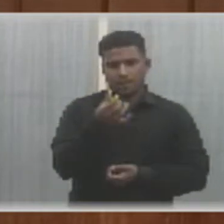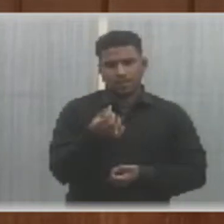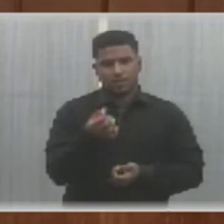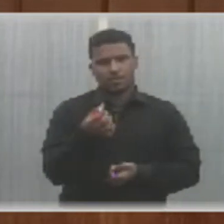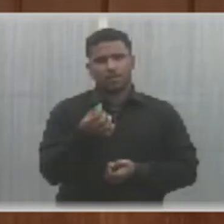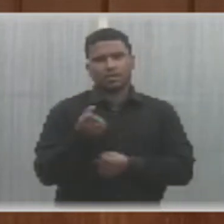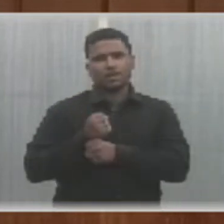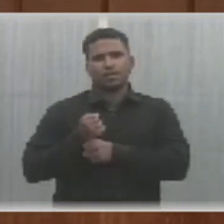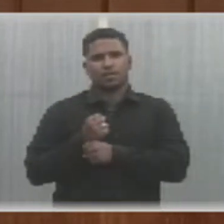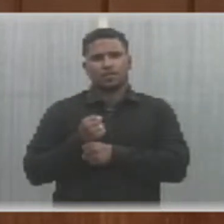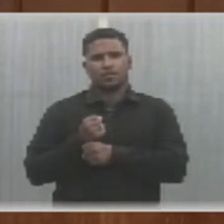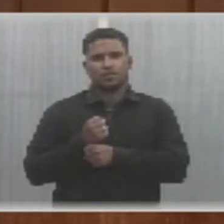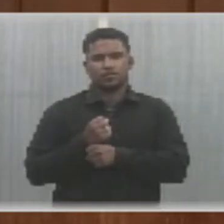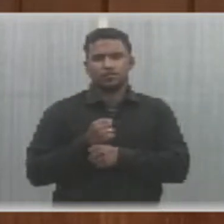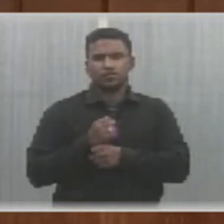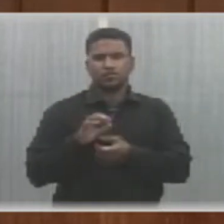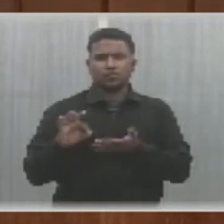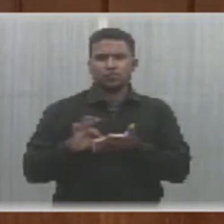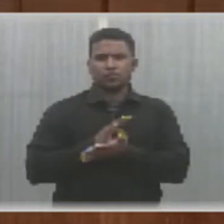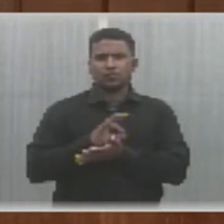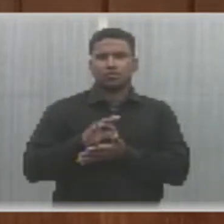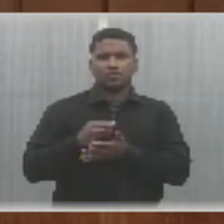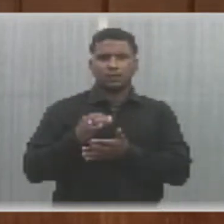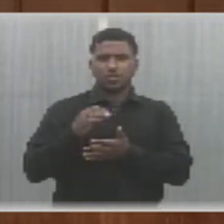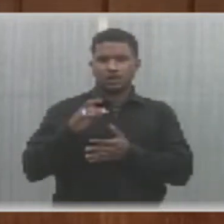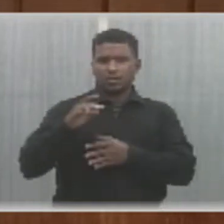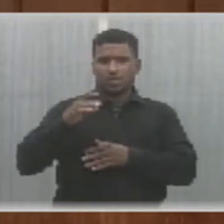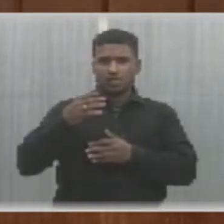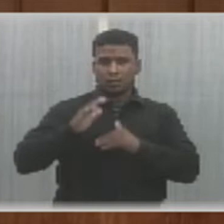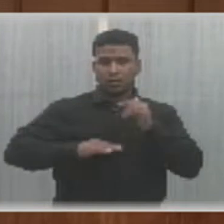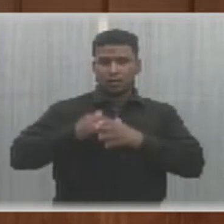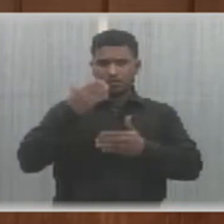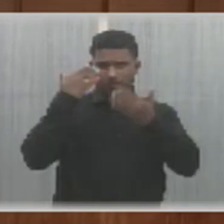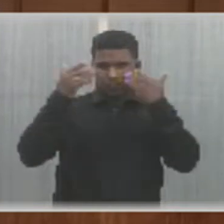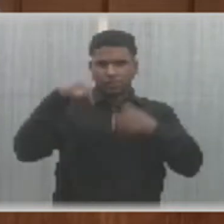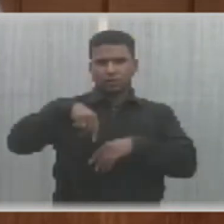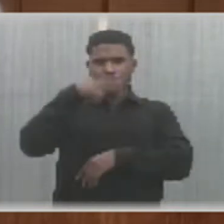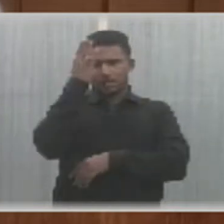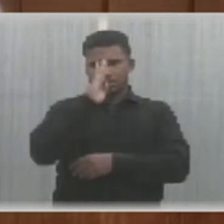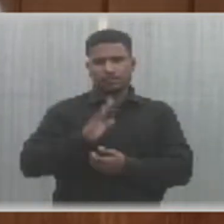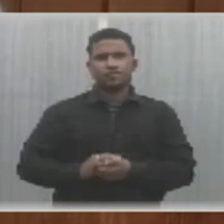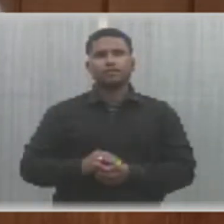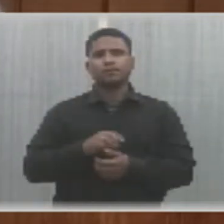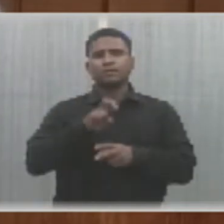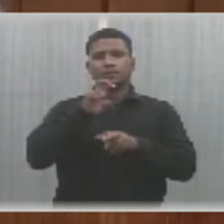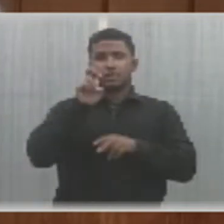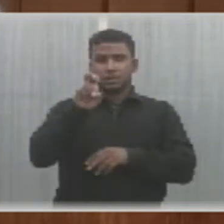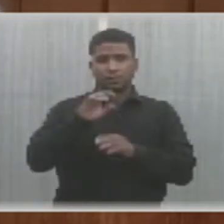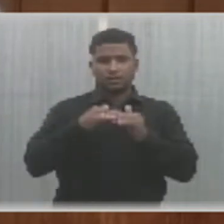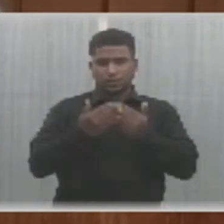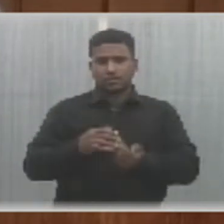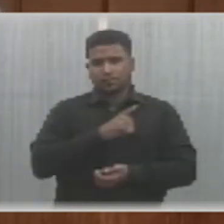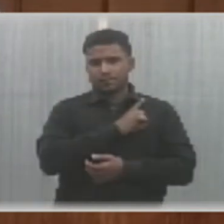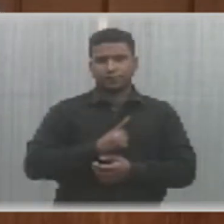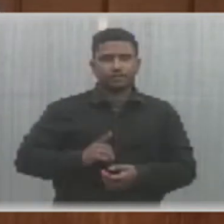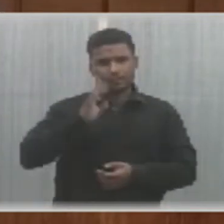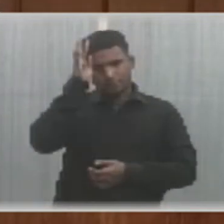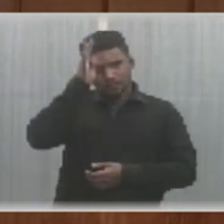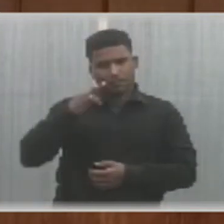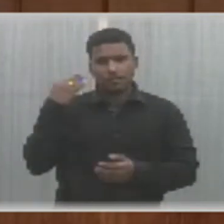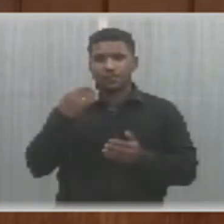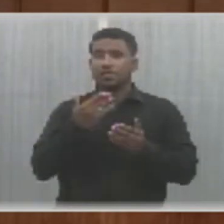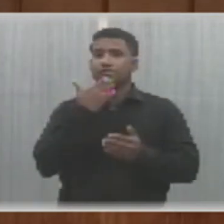anos de regulamentação da psicologia no Brasil. Cinco requerimentos de autoria da deputada Tereza Brito, quais solicitam